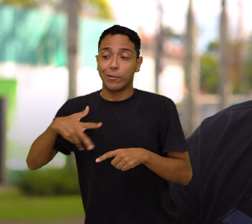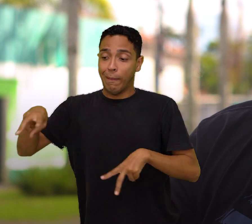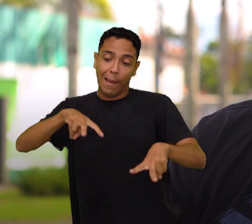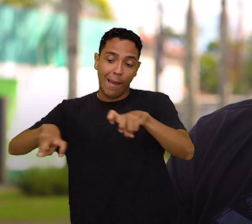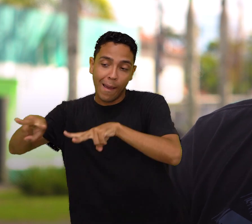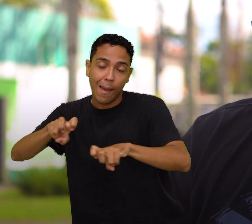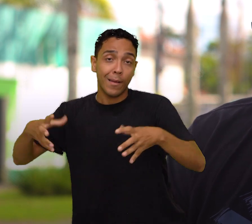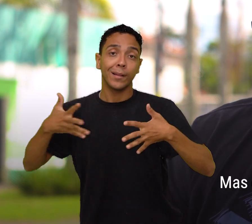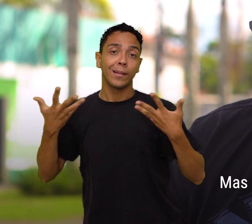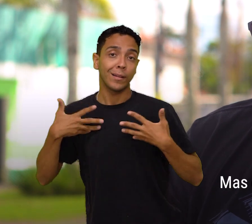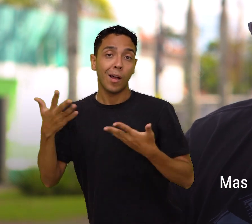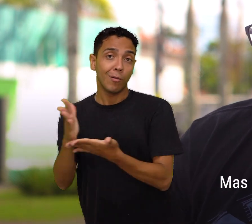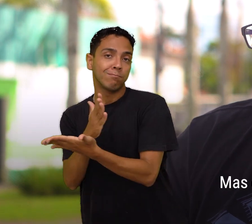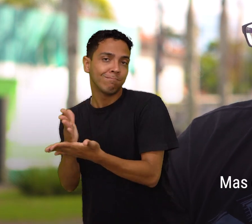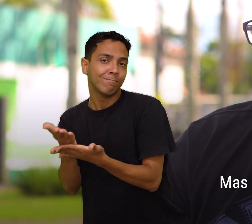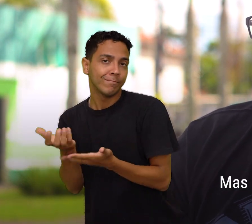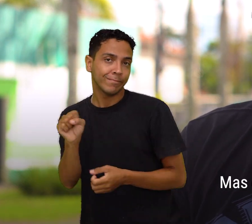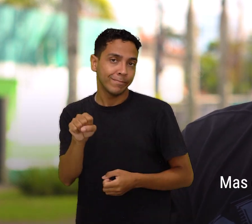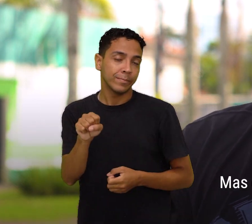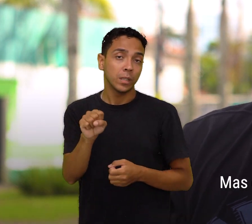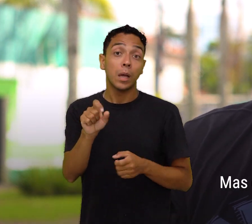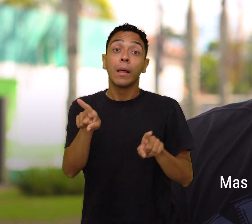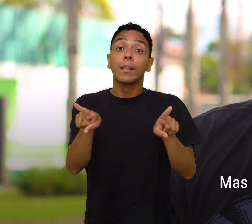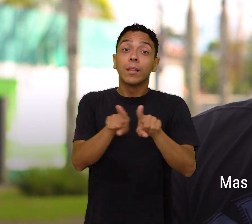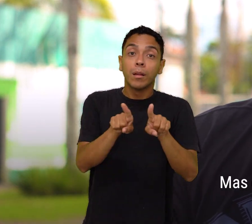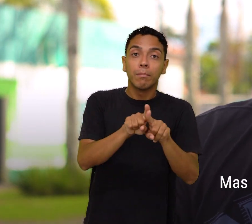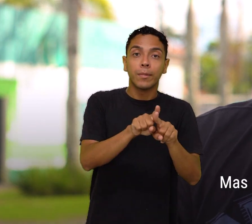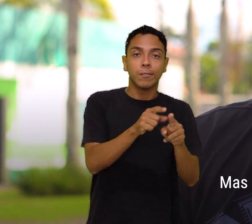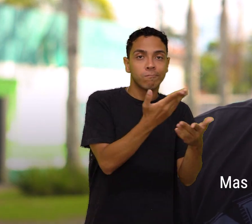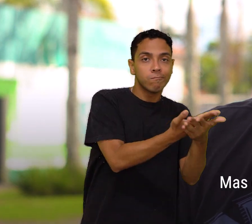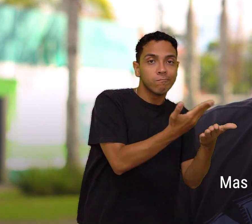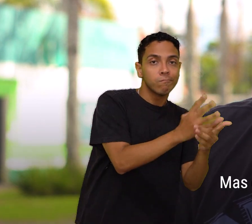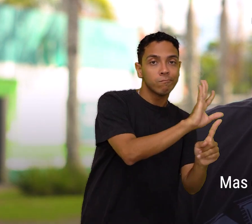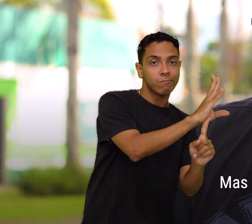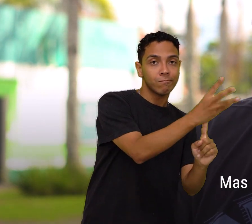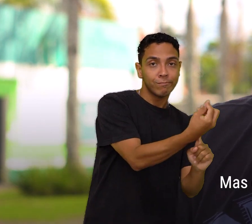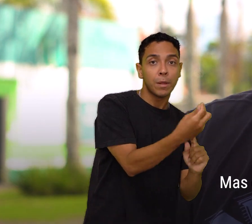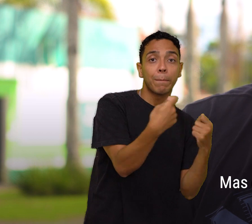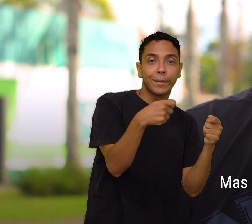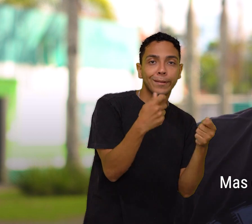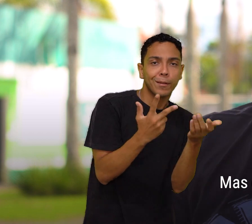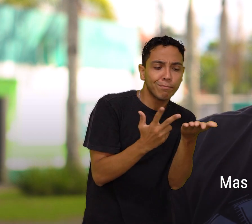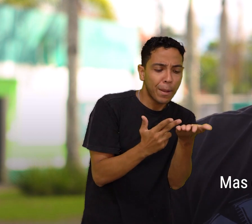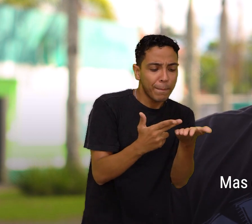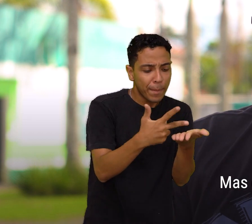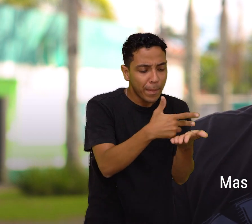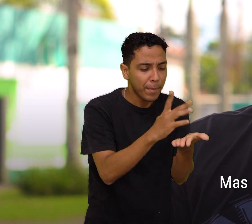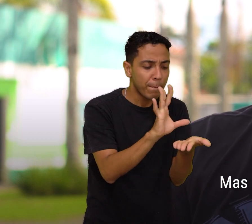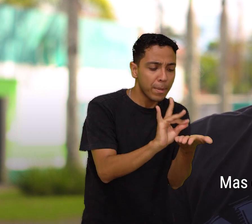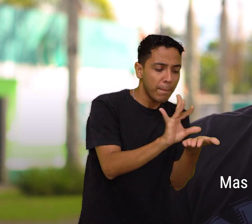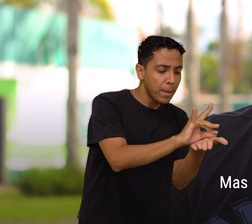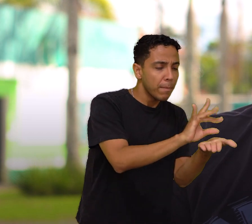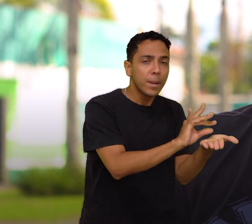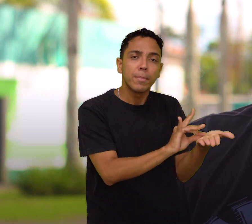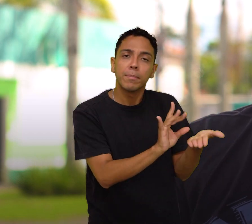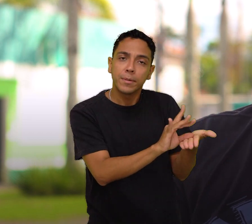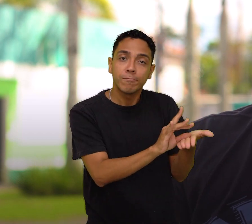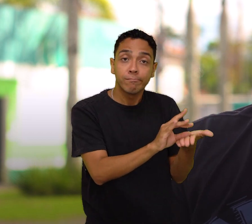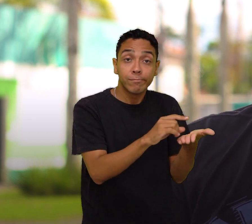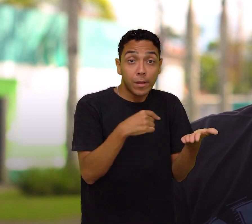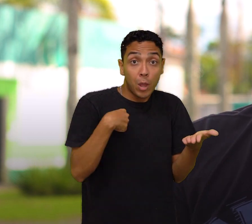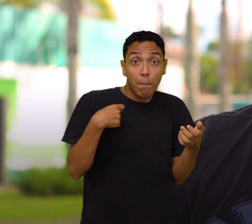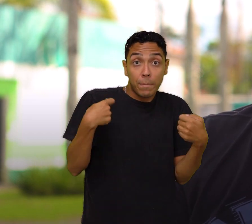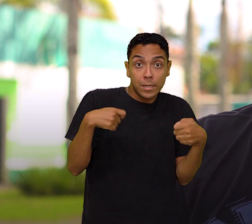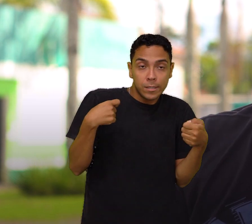saúde. Mas em todo o meu processo de educação, as aulas de educação física eram uma